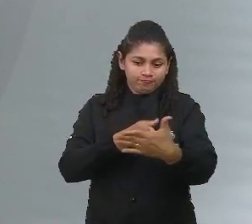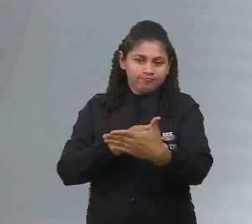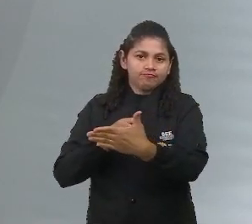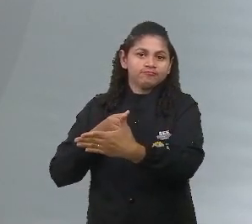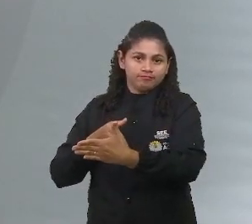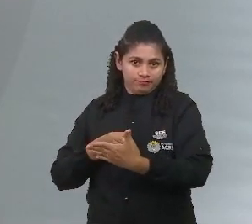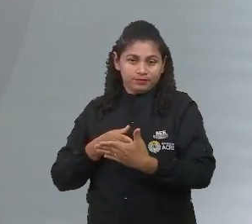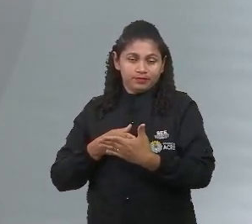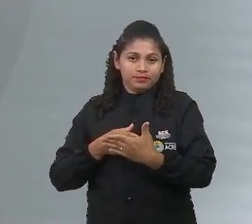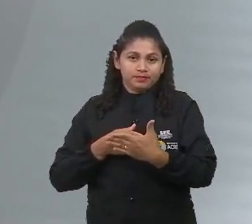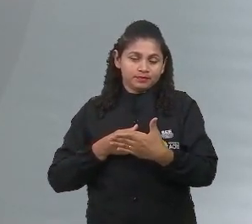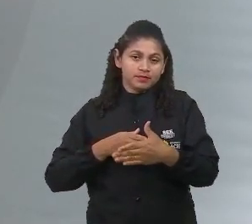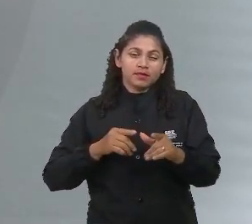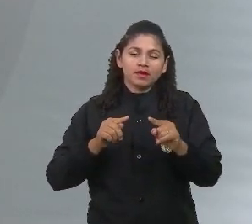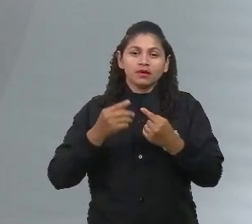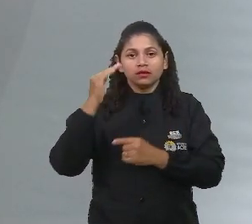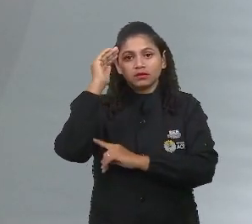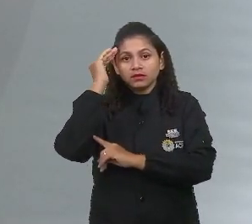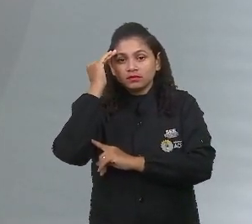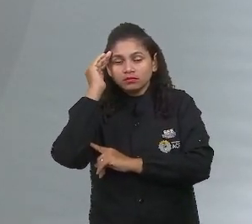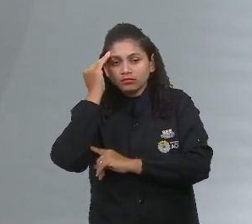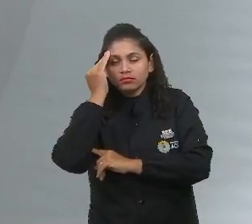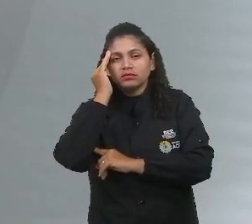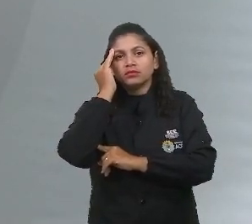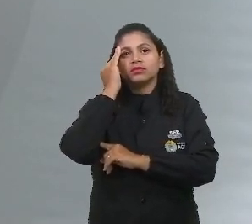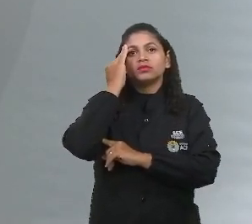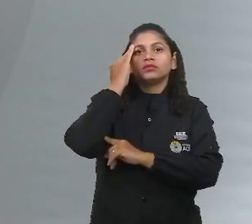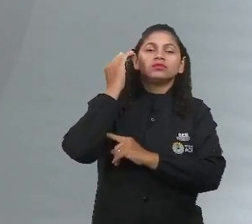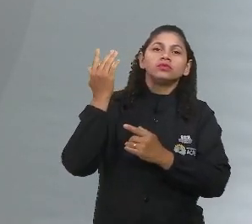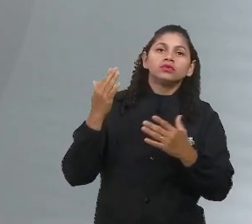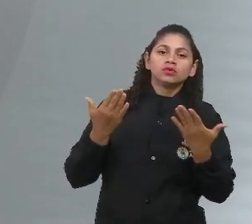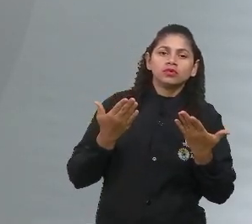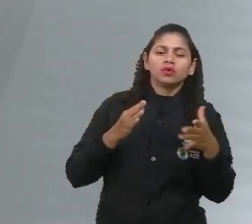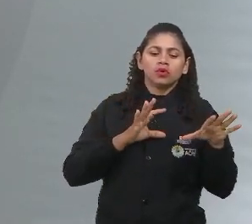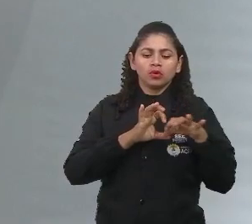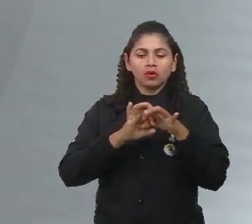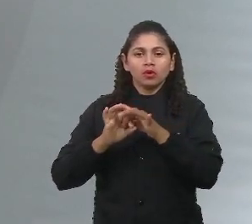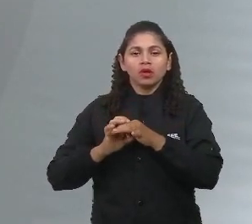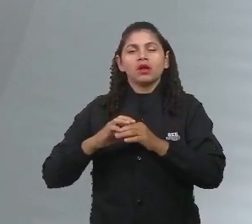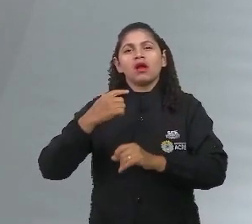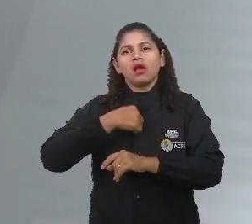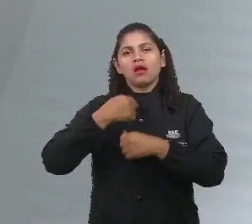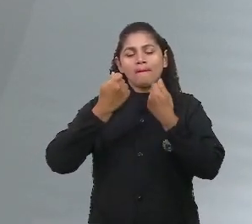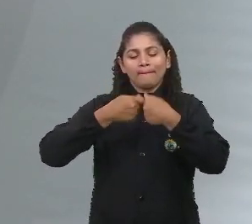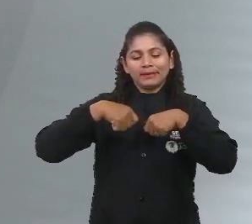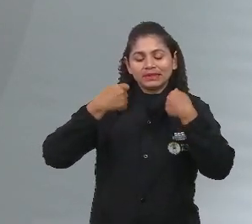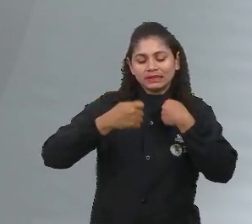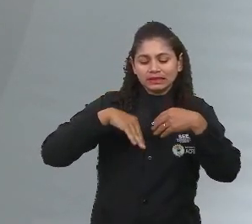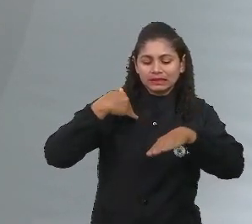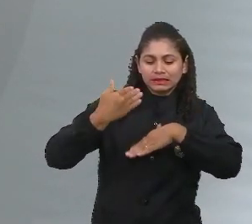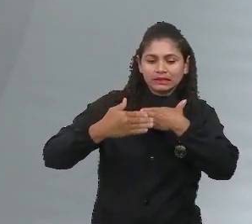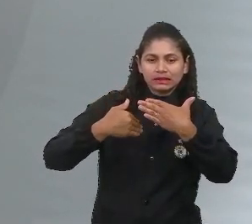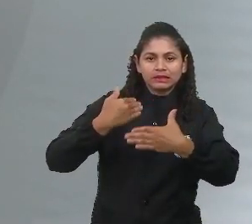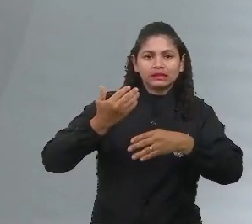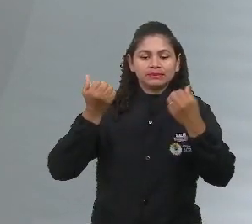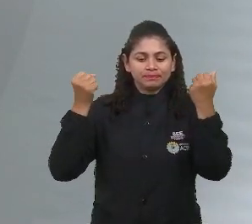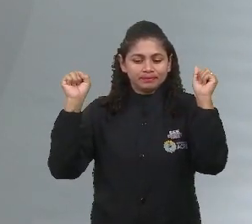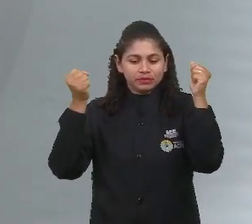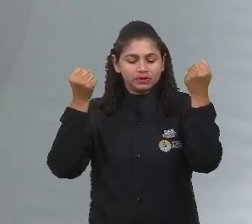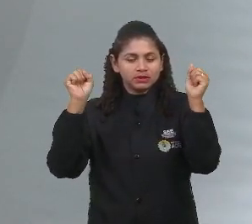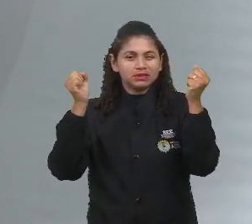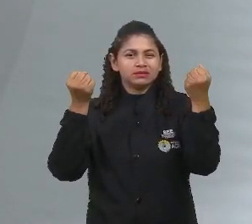E aí você consegue entender que naquele contexto em que eu digo que eu tenho que desenvolver atividade física, que eu tenho que